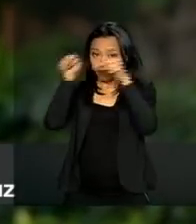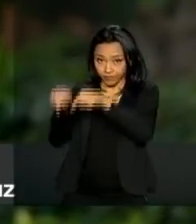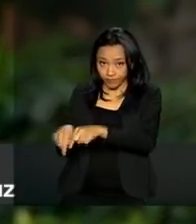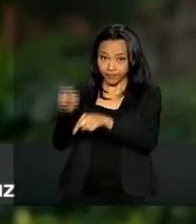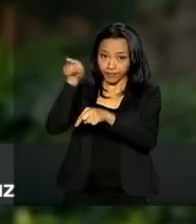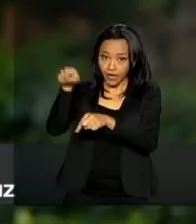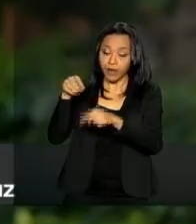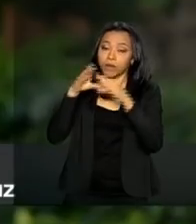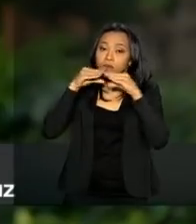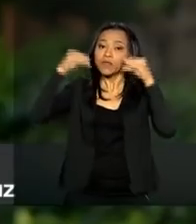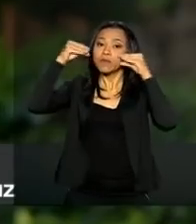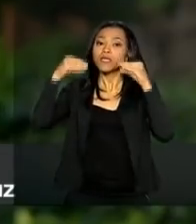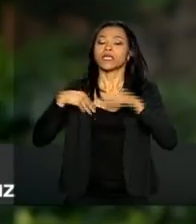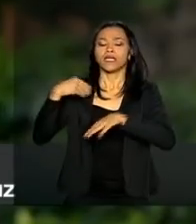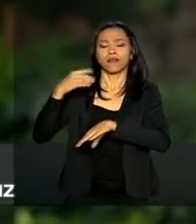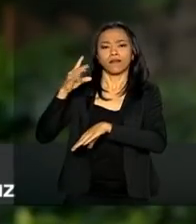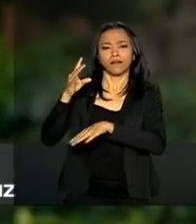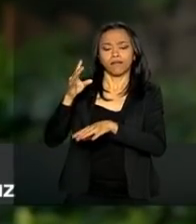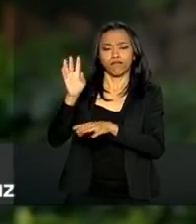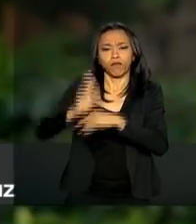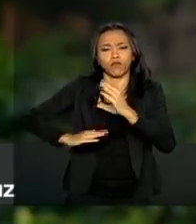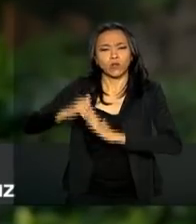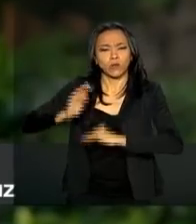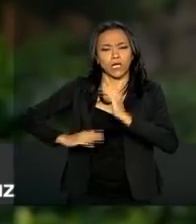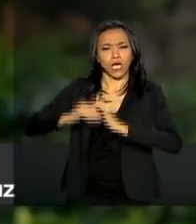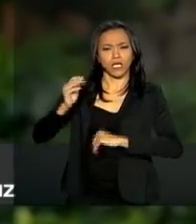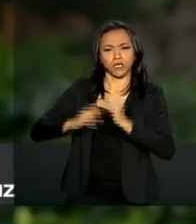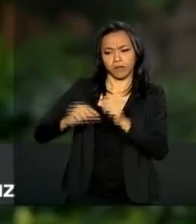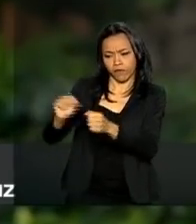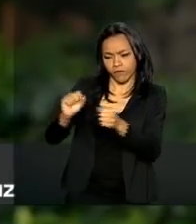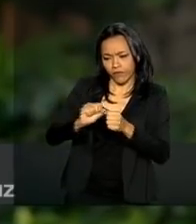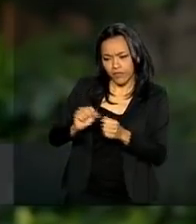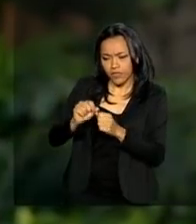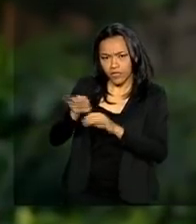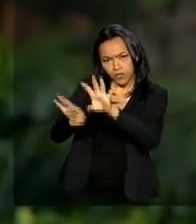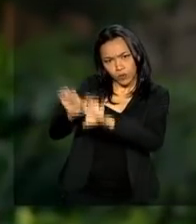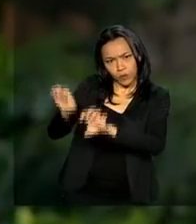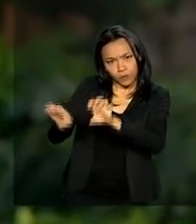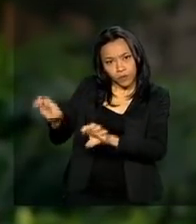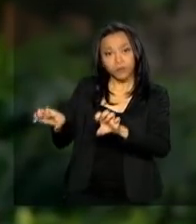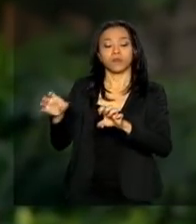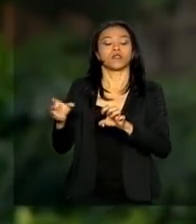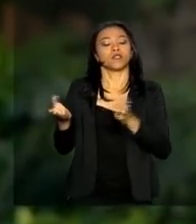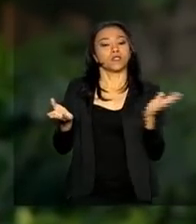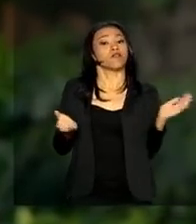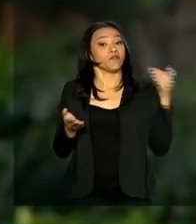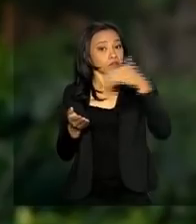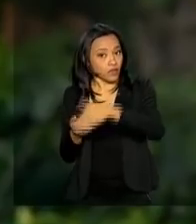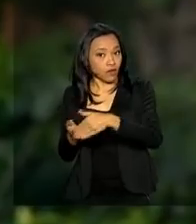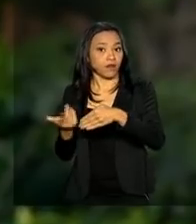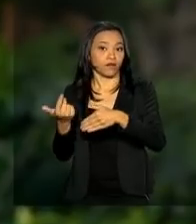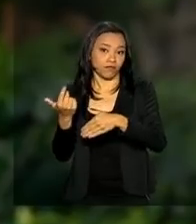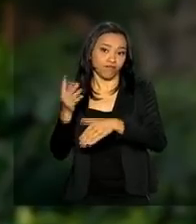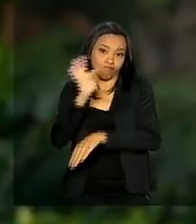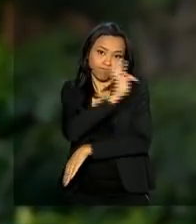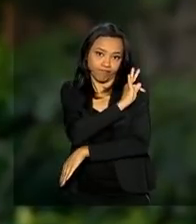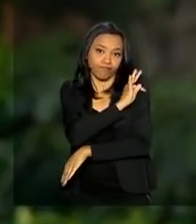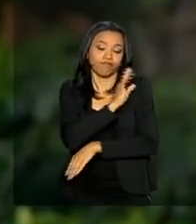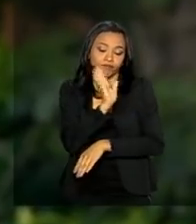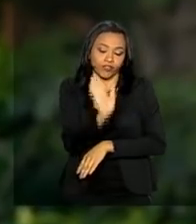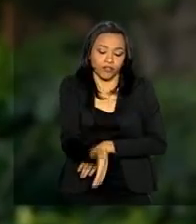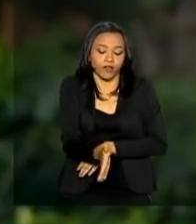poder orientar, instalar, fazer a instalação de todo o equipamento. Novamente vieram técnicos para cá e aí